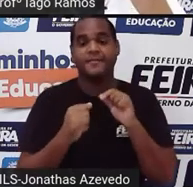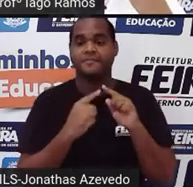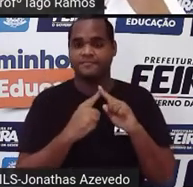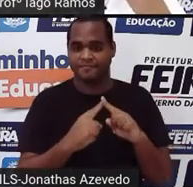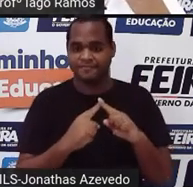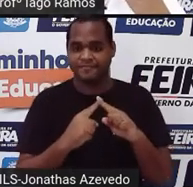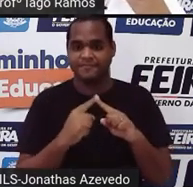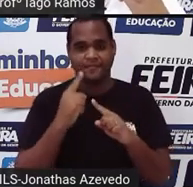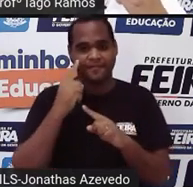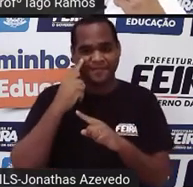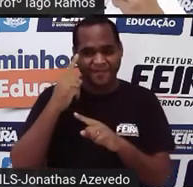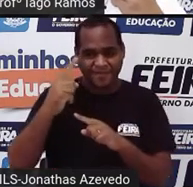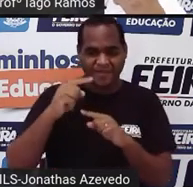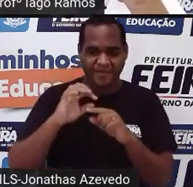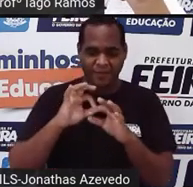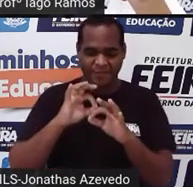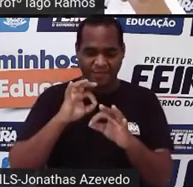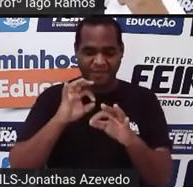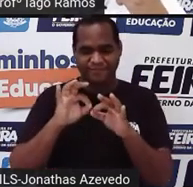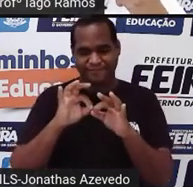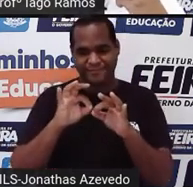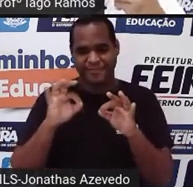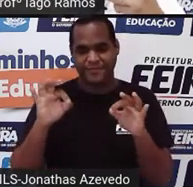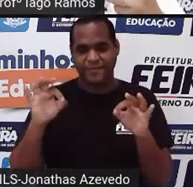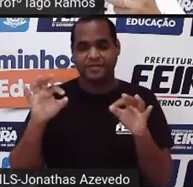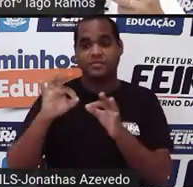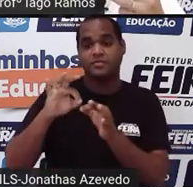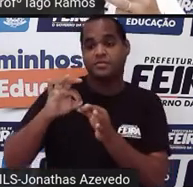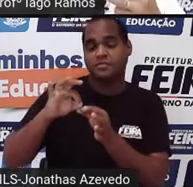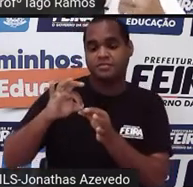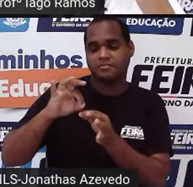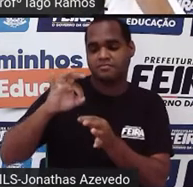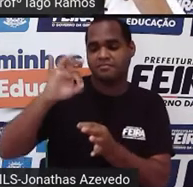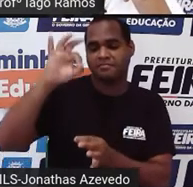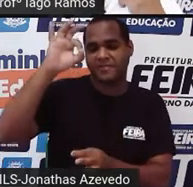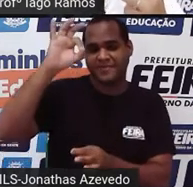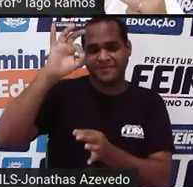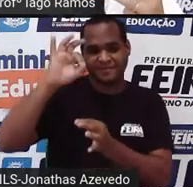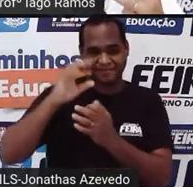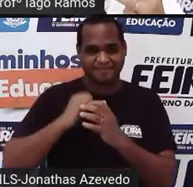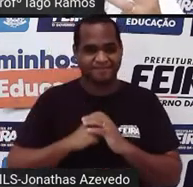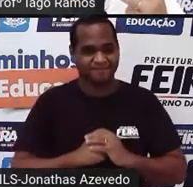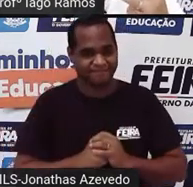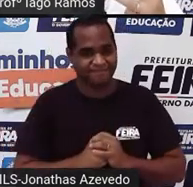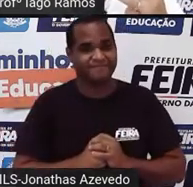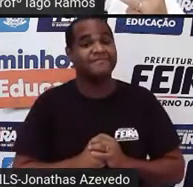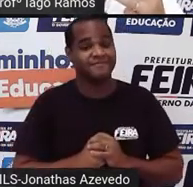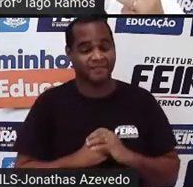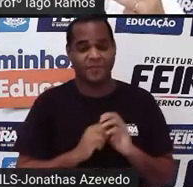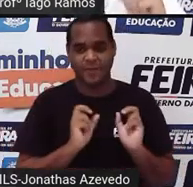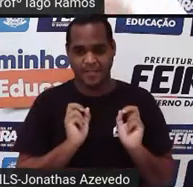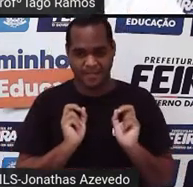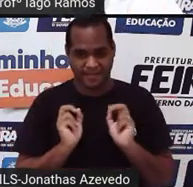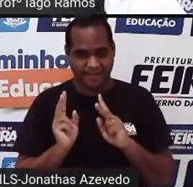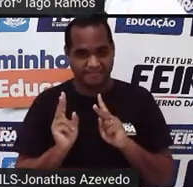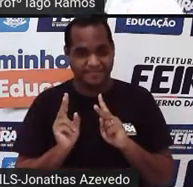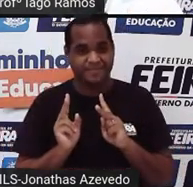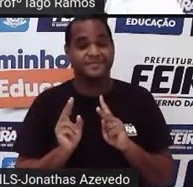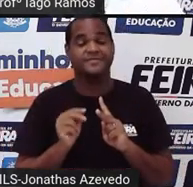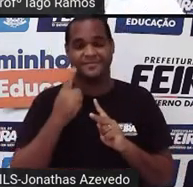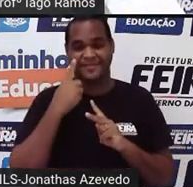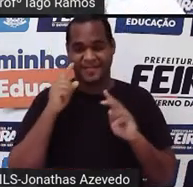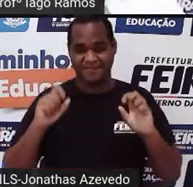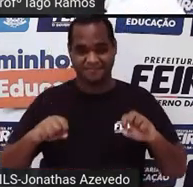medida do comprimento, multiplica pela medida da largura, multiplica pela medida da altura, tá bom? E ali na